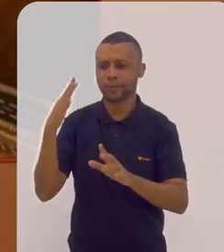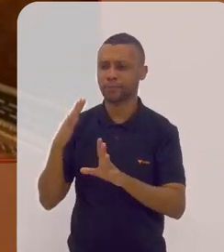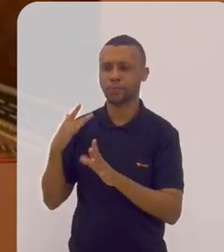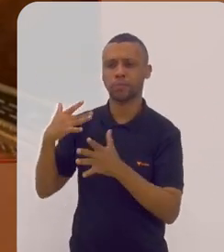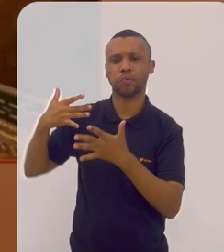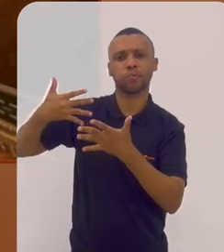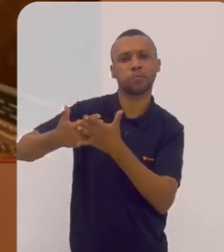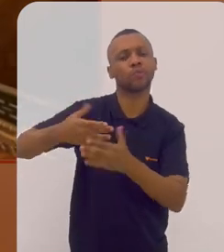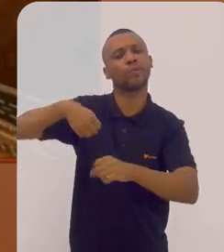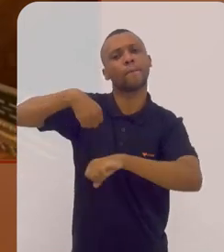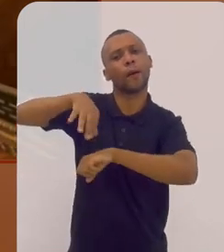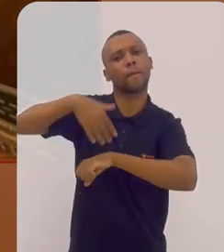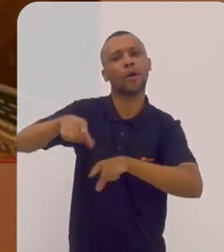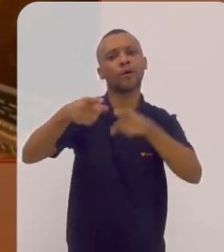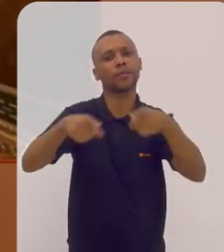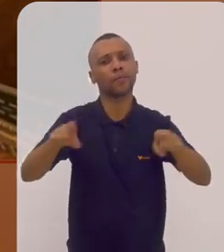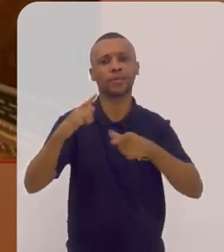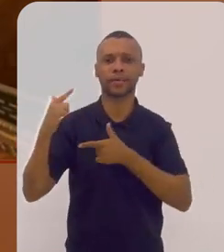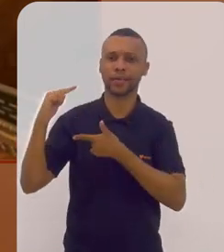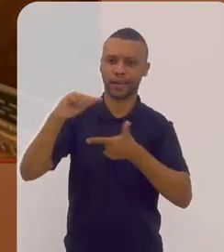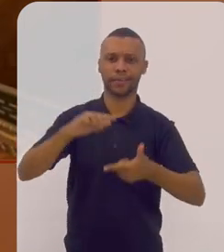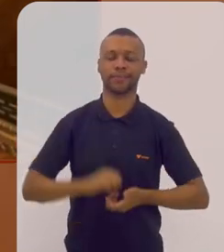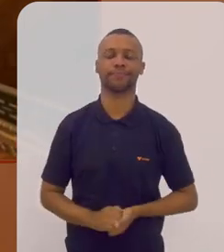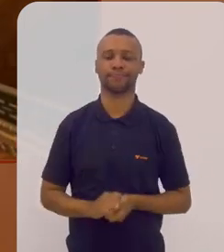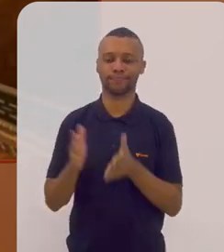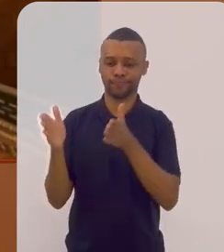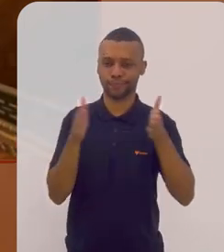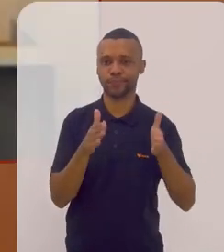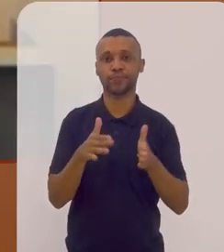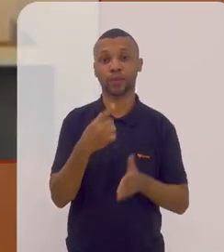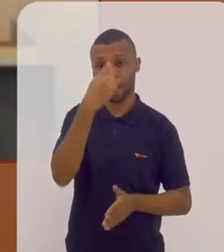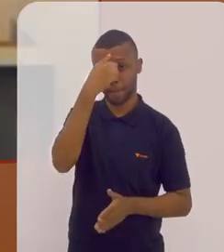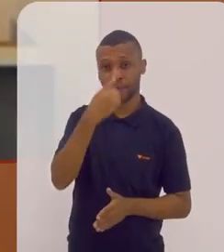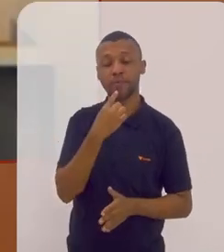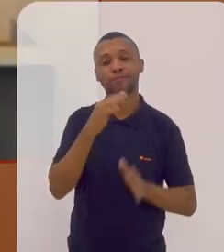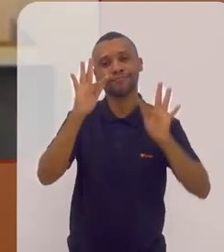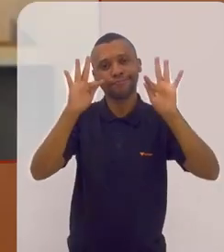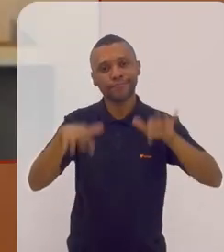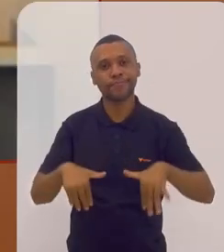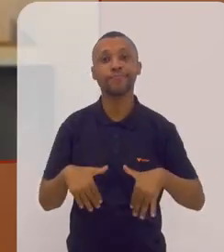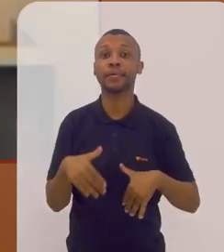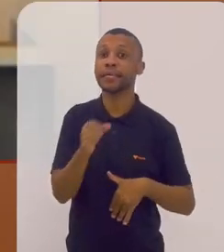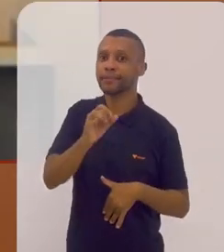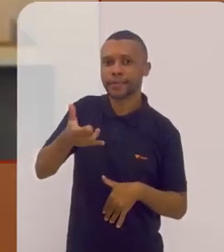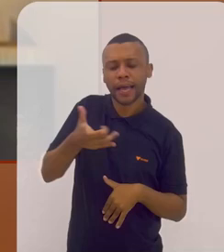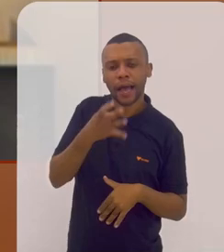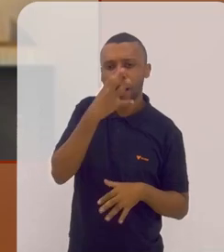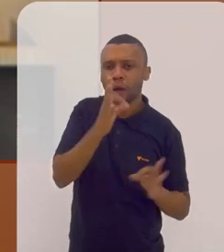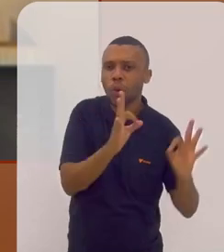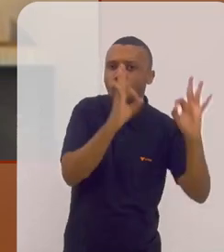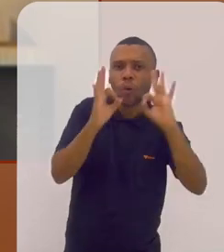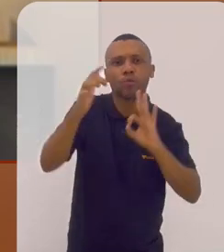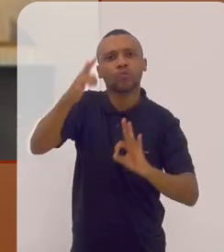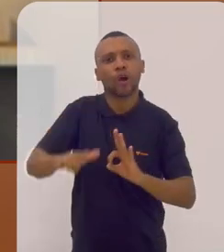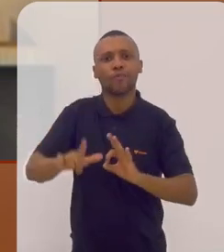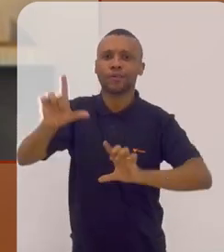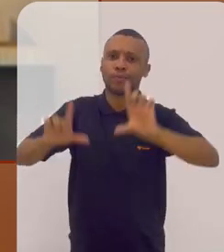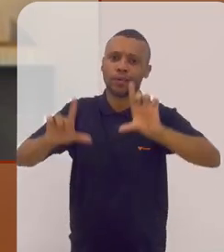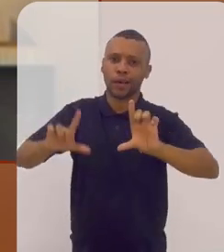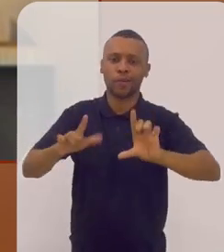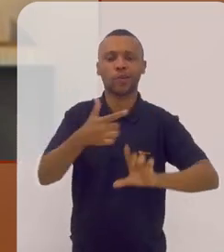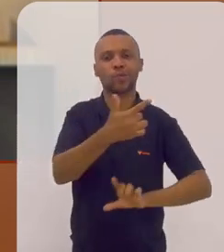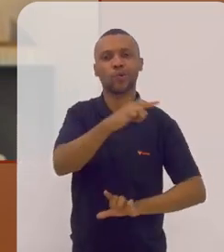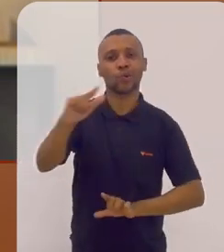também nessa trajetória de difusão da música clássica o perfil fica por aqui se você quiser rever esse